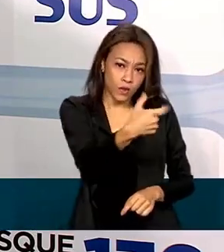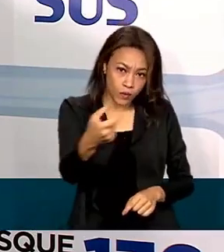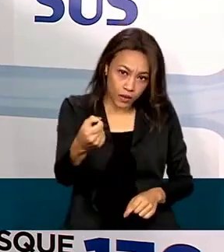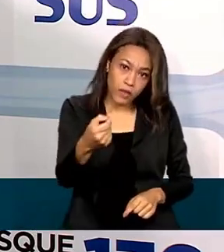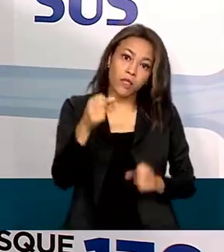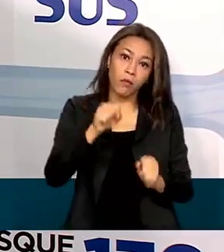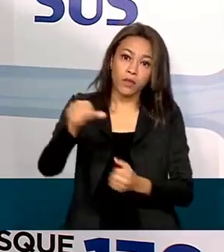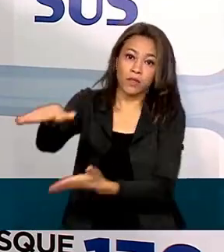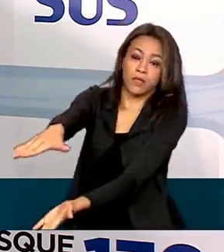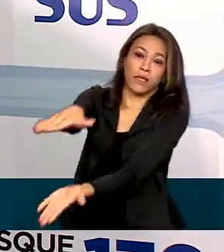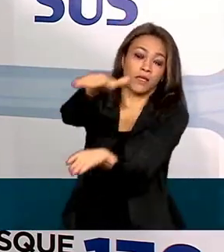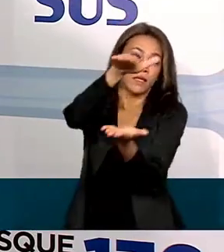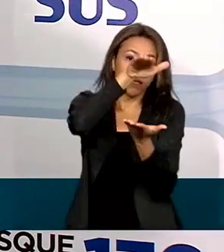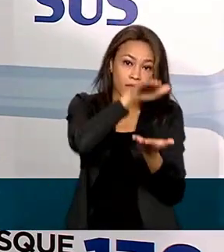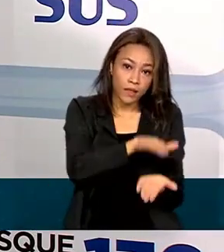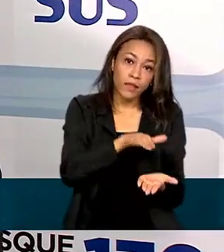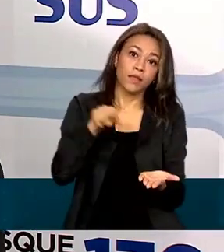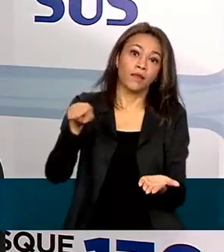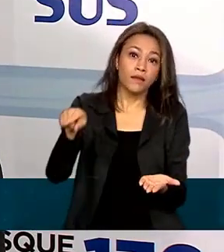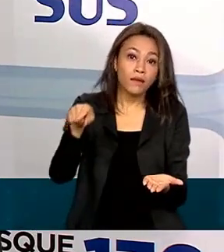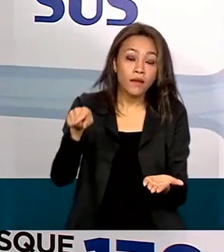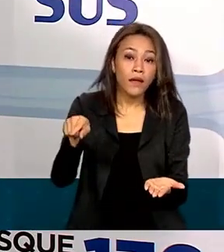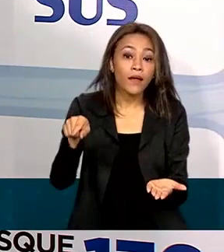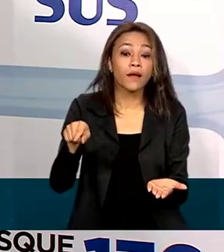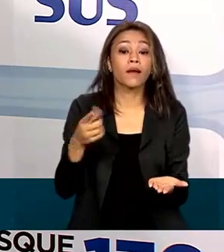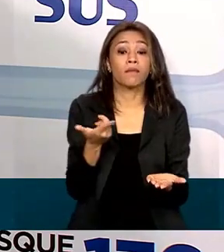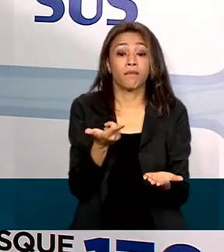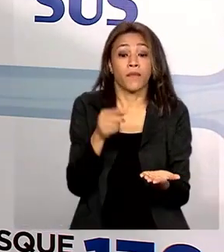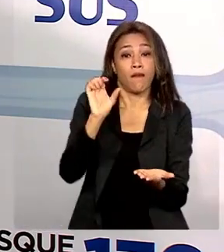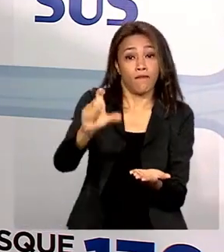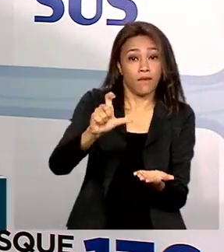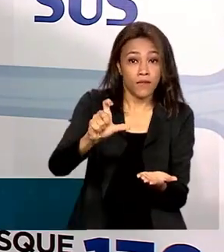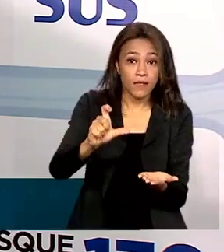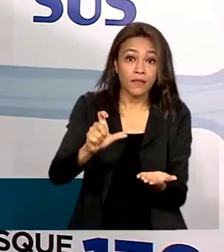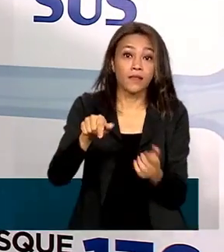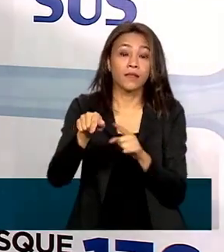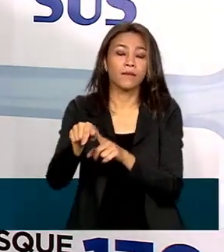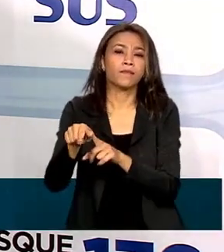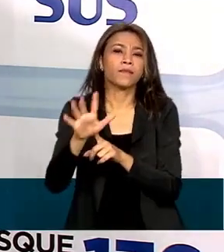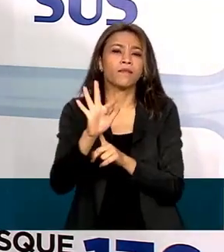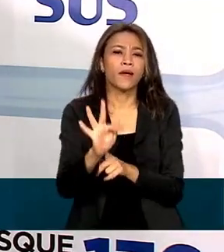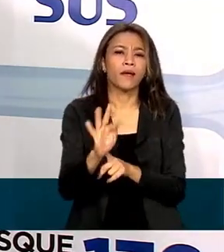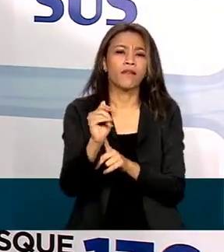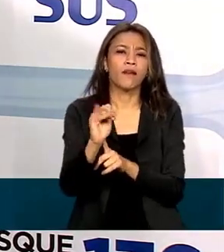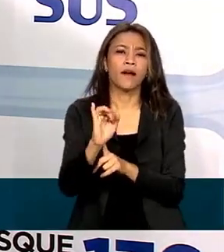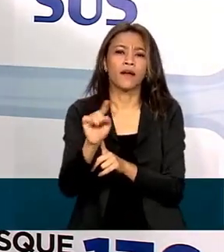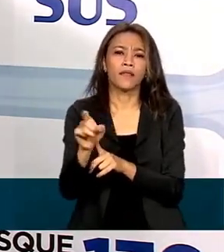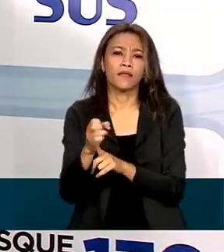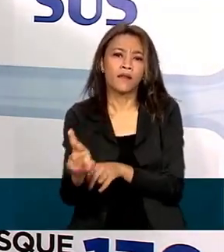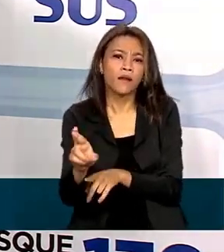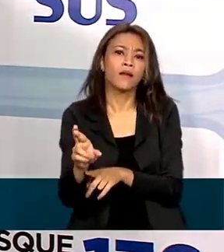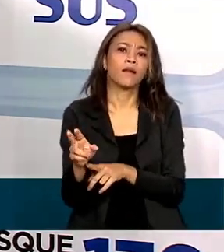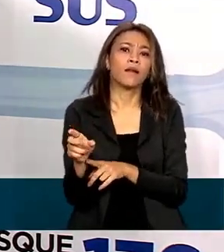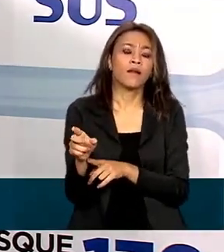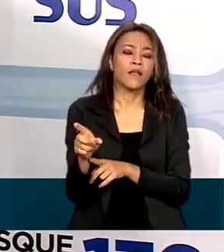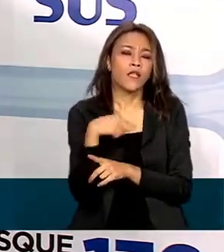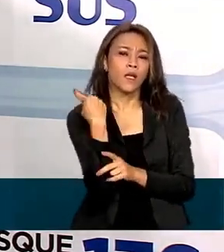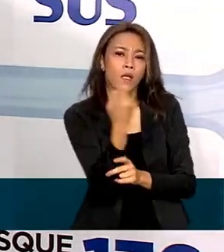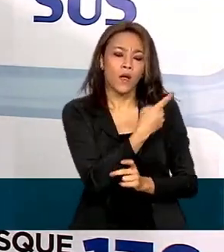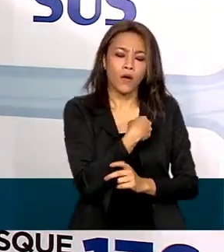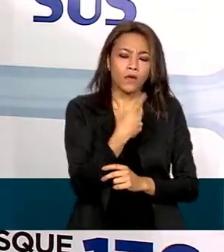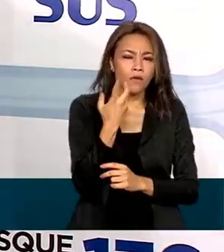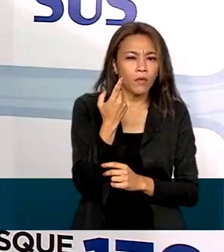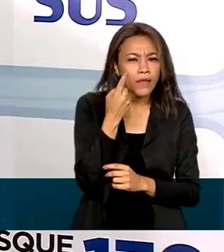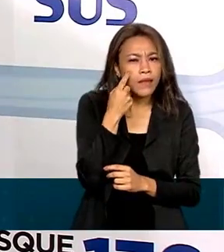entregues pela Pfizer do público 6 meses mais, até 4 anos, e que nós vamos tentar